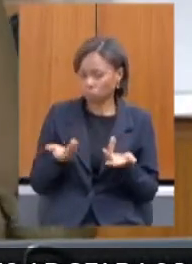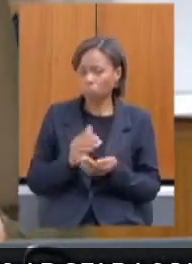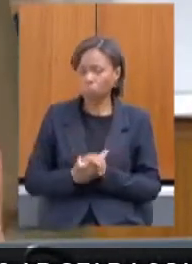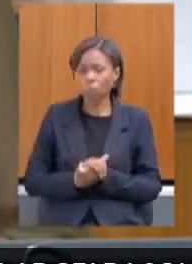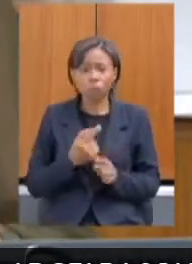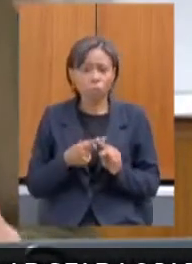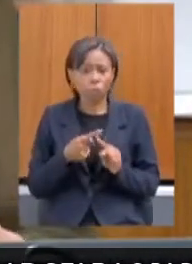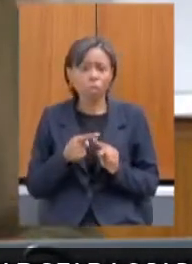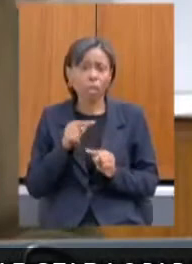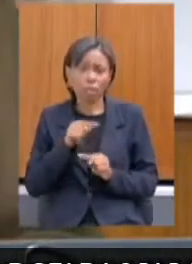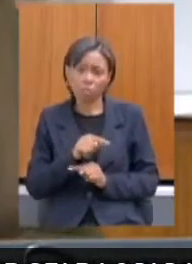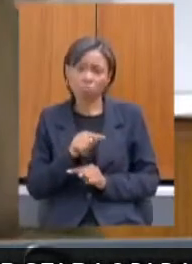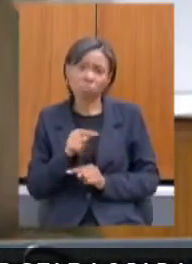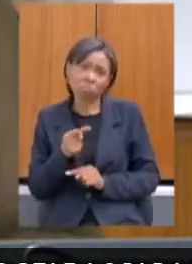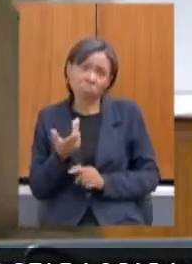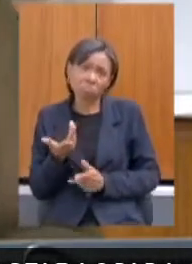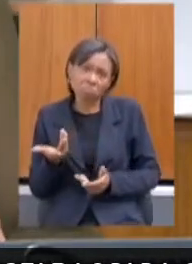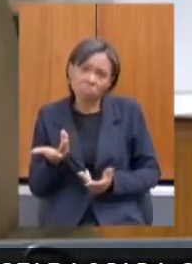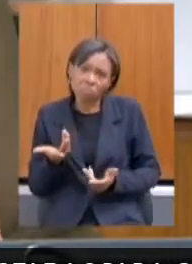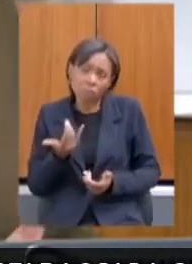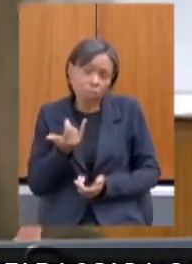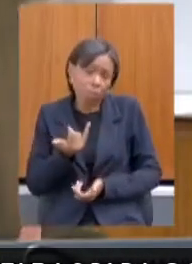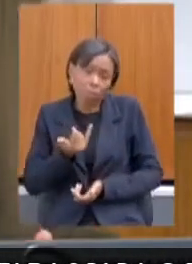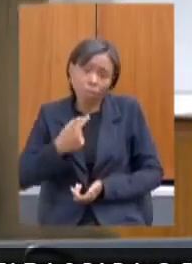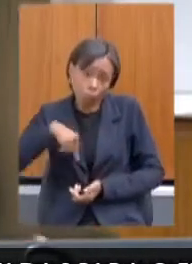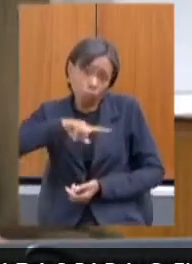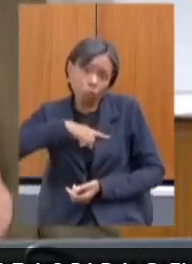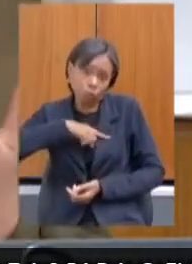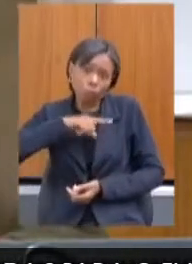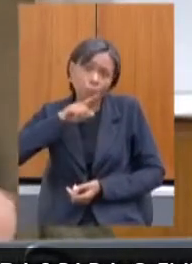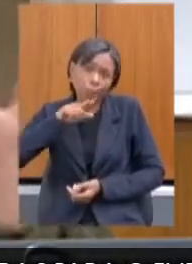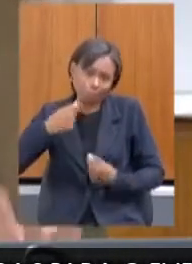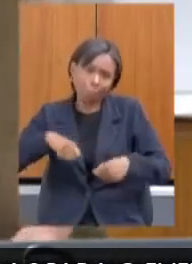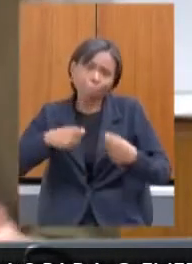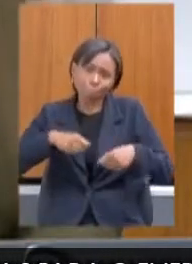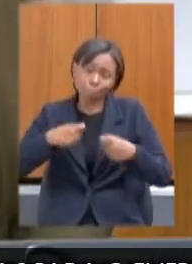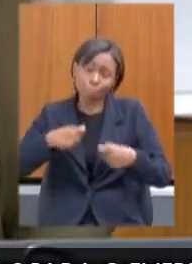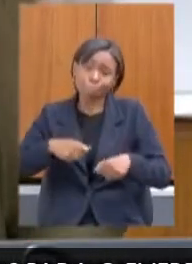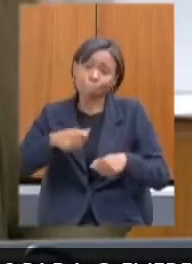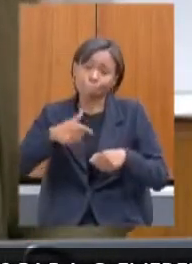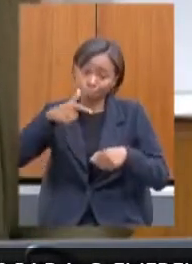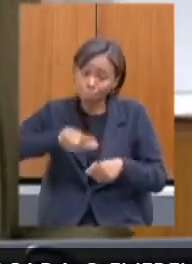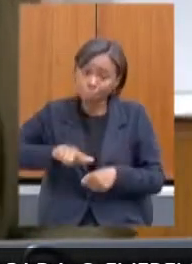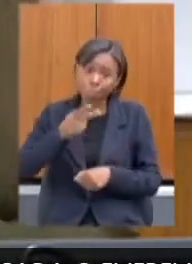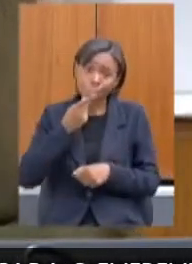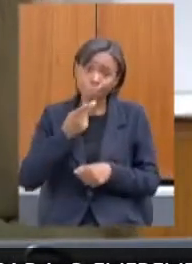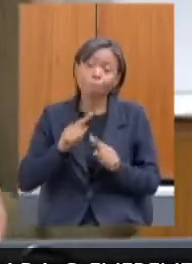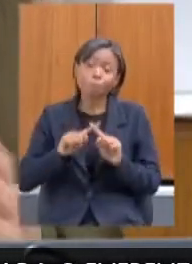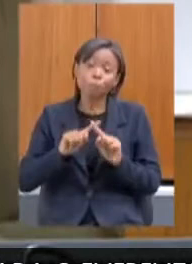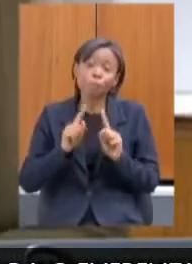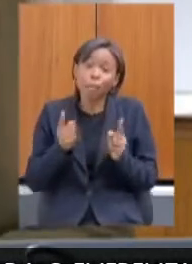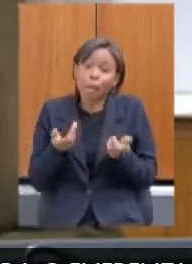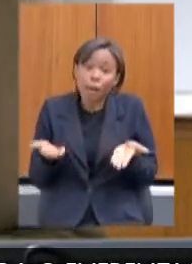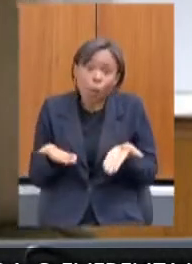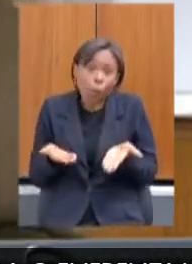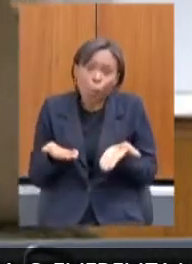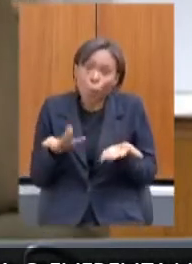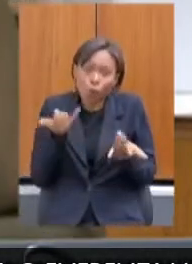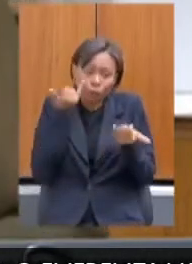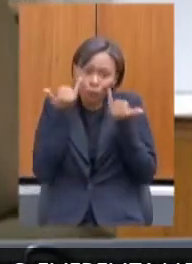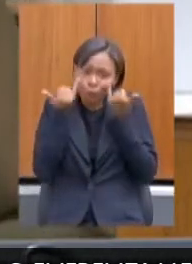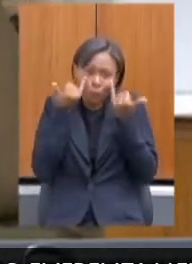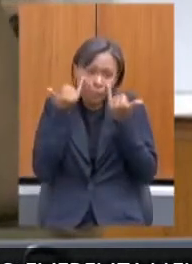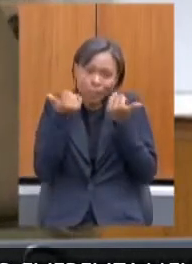ela exatamente para nós precisamos reforçar, mas eu não sei agora, não tenho informação aqui